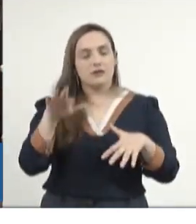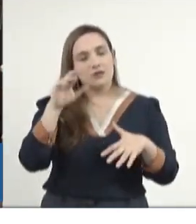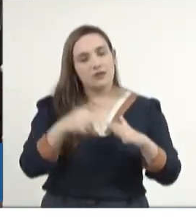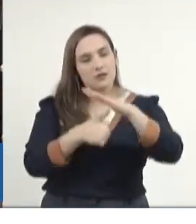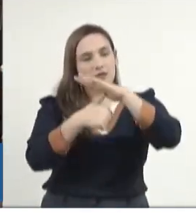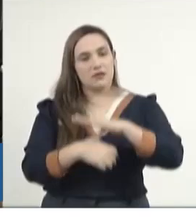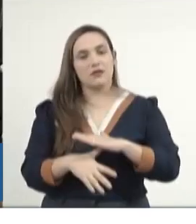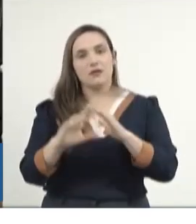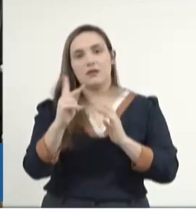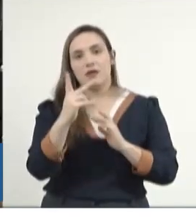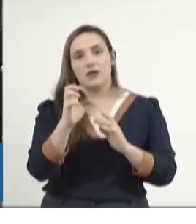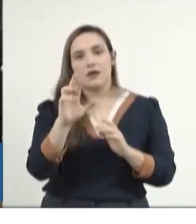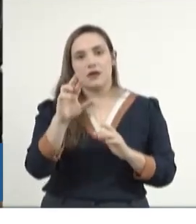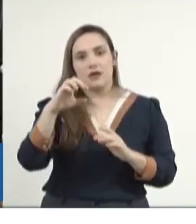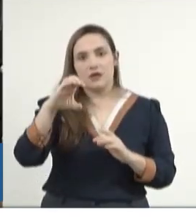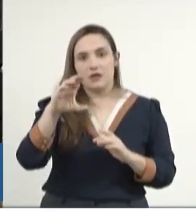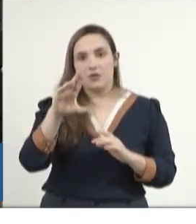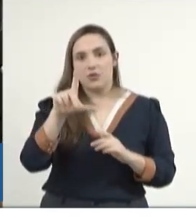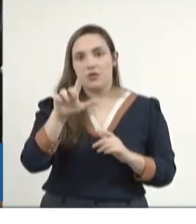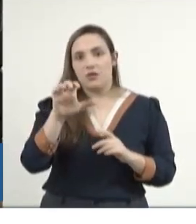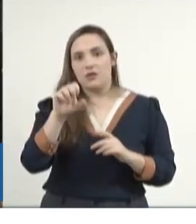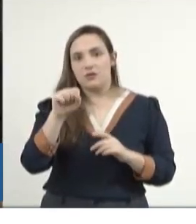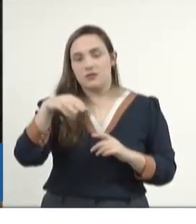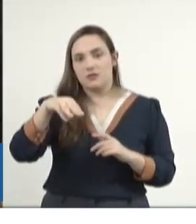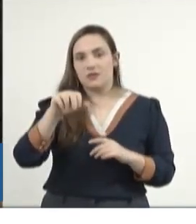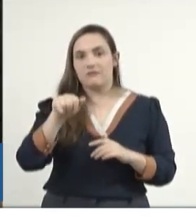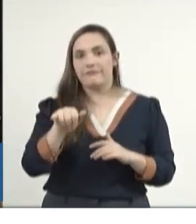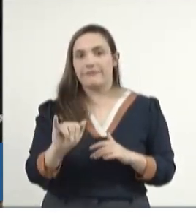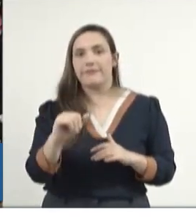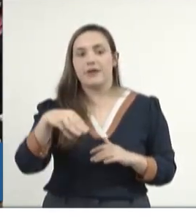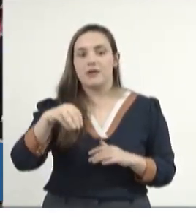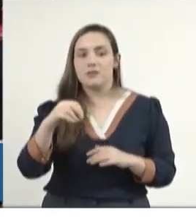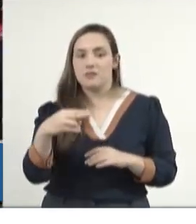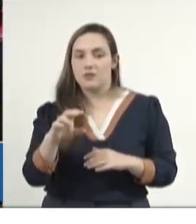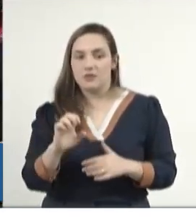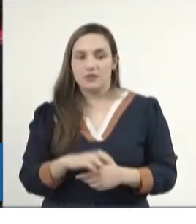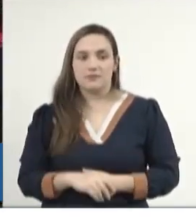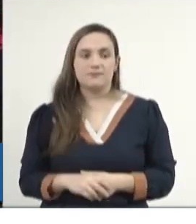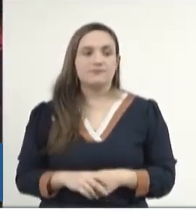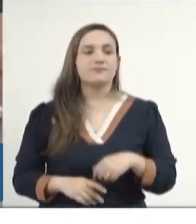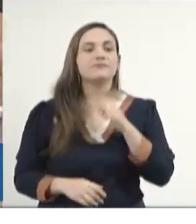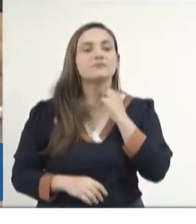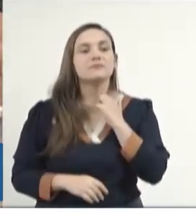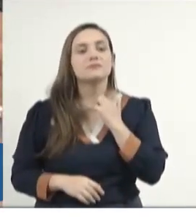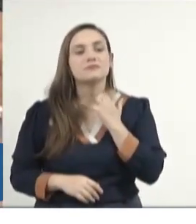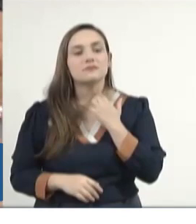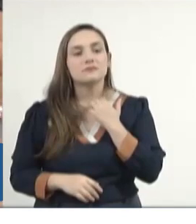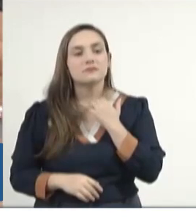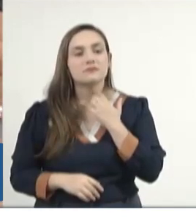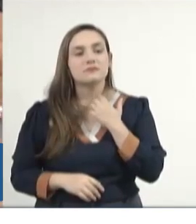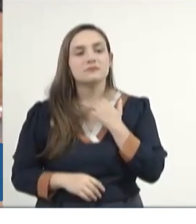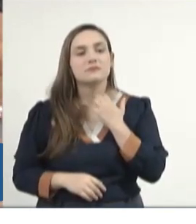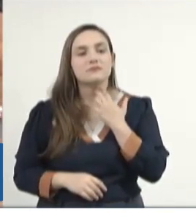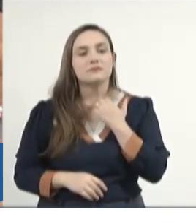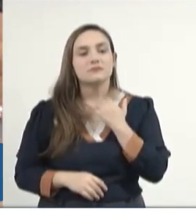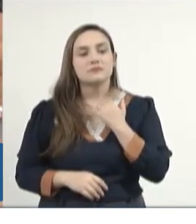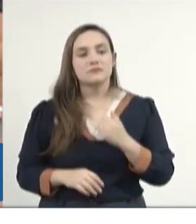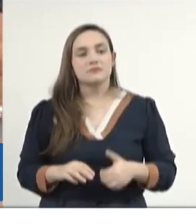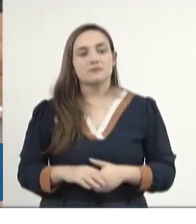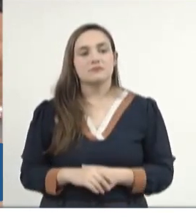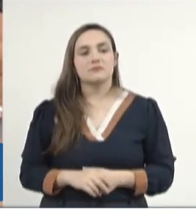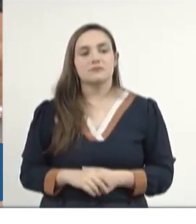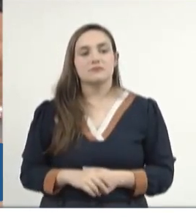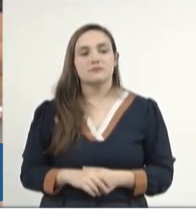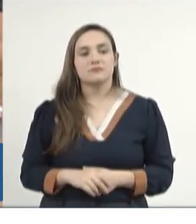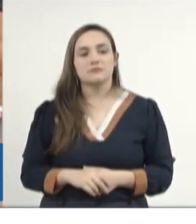Então, tem muita história. Mas o teatro, eu acho que é das artes, que é muito difícil, porque a gente tem que